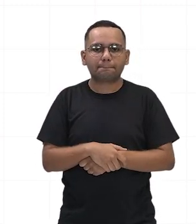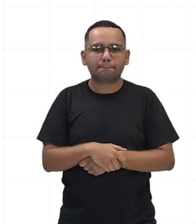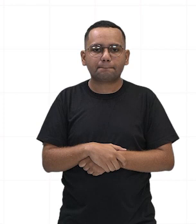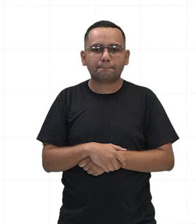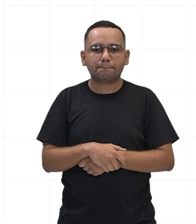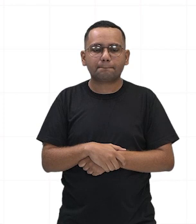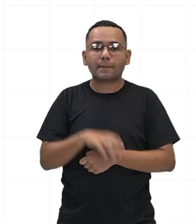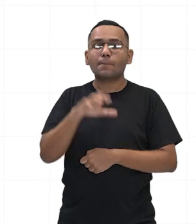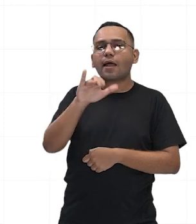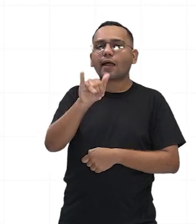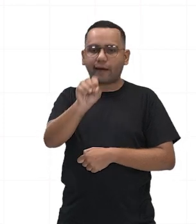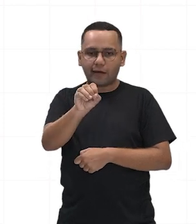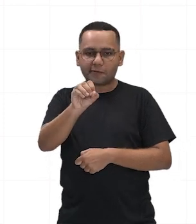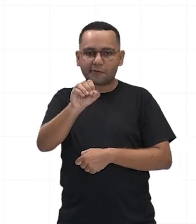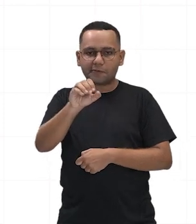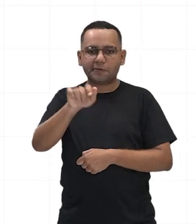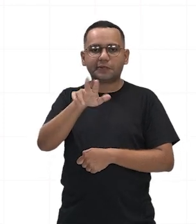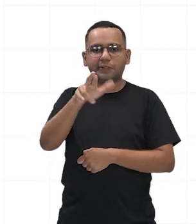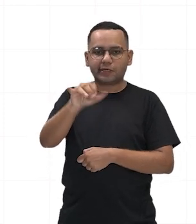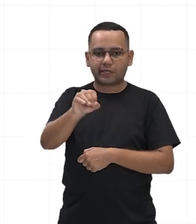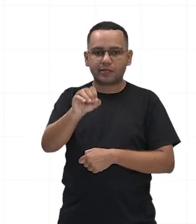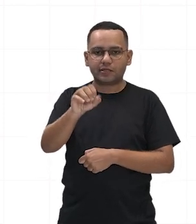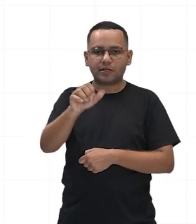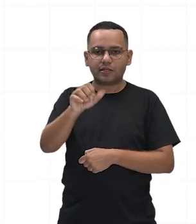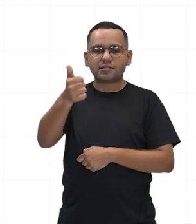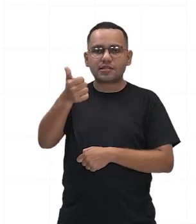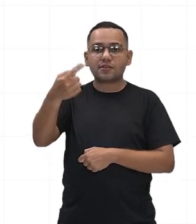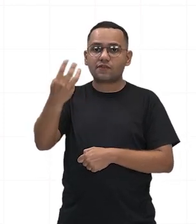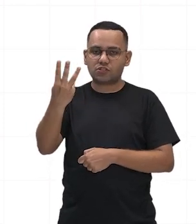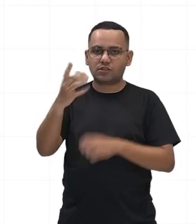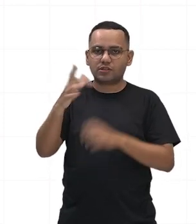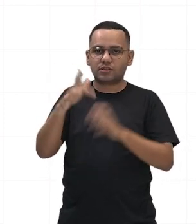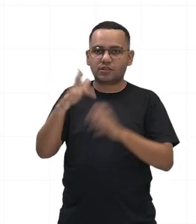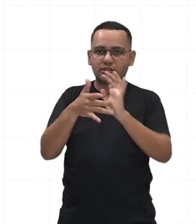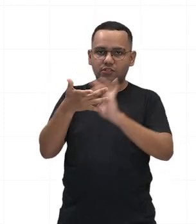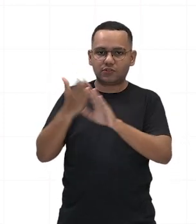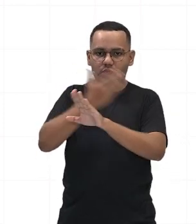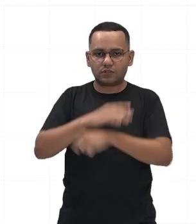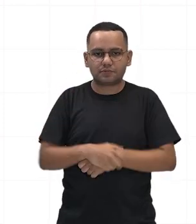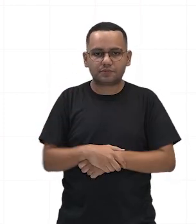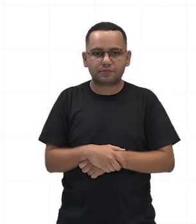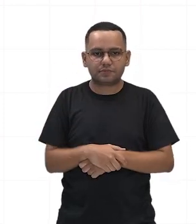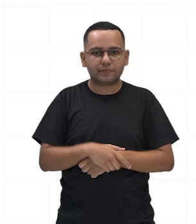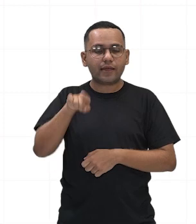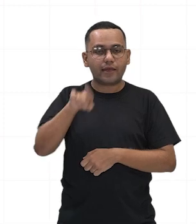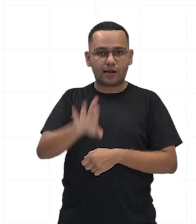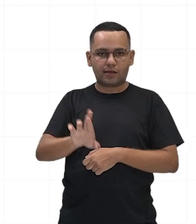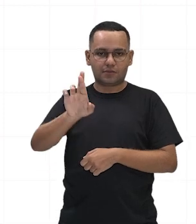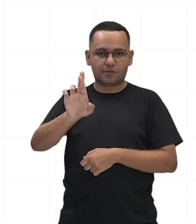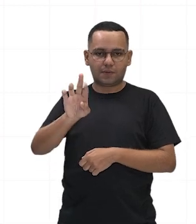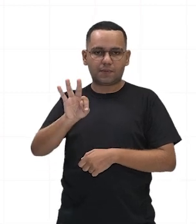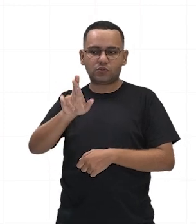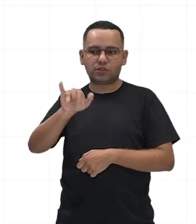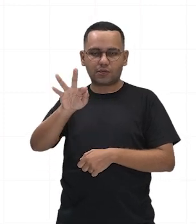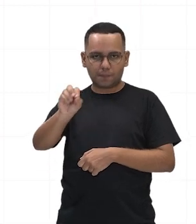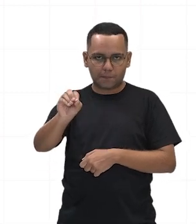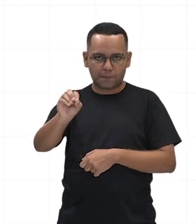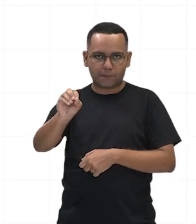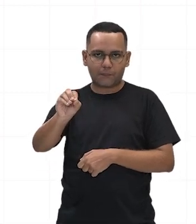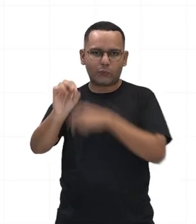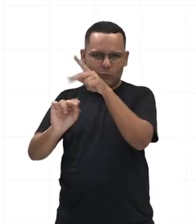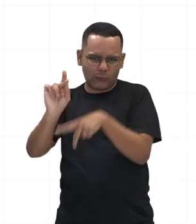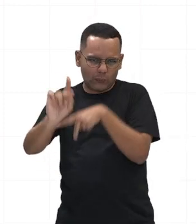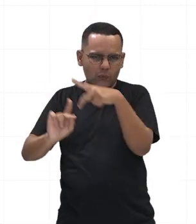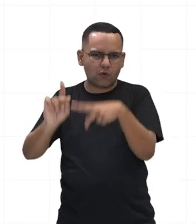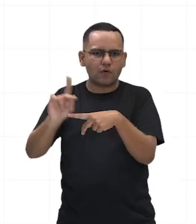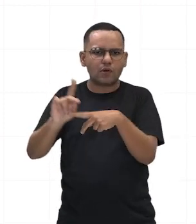Desculpa, em 123, Josino, se elege tribuno da plebe e retoma a luta pela reforma